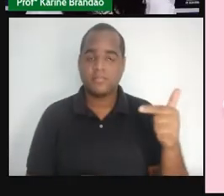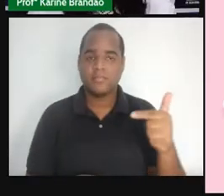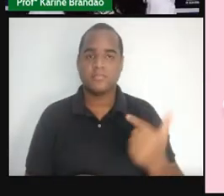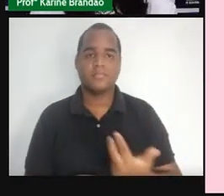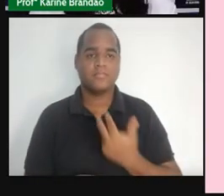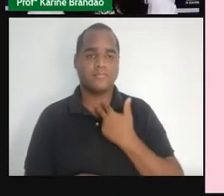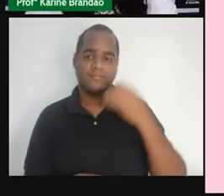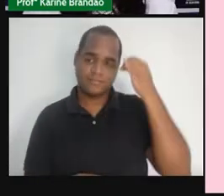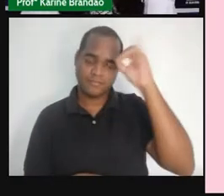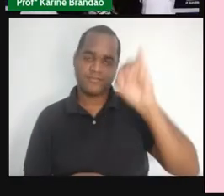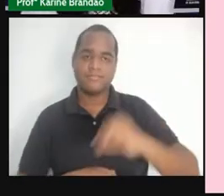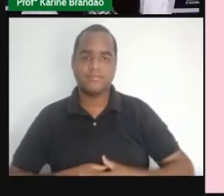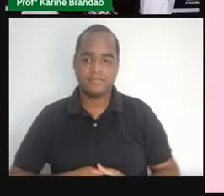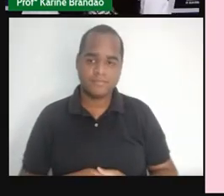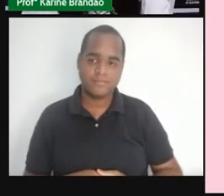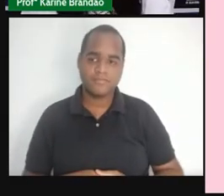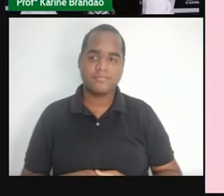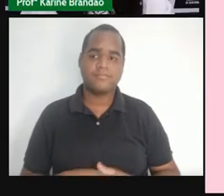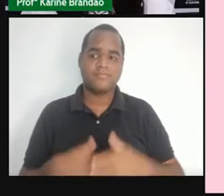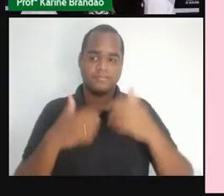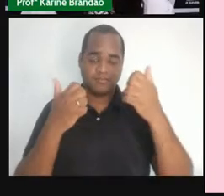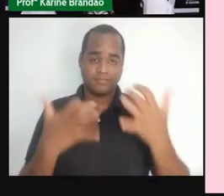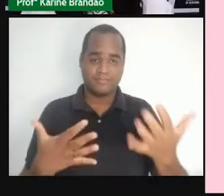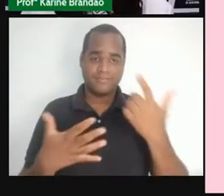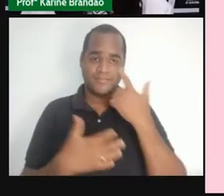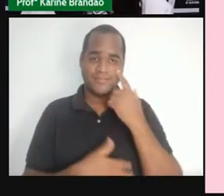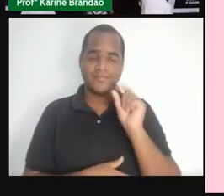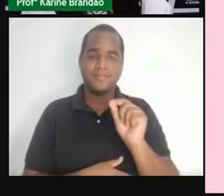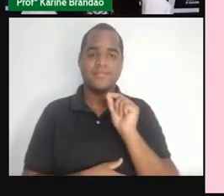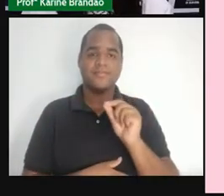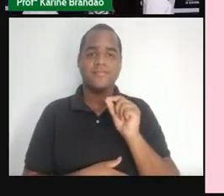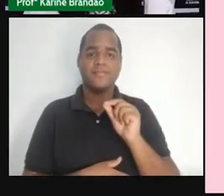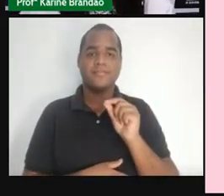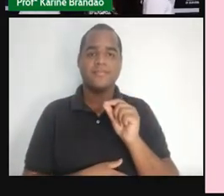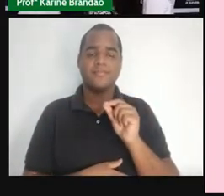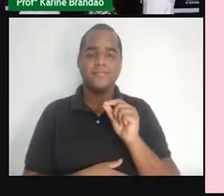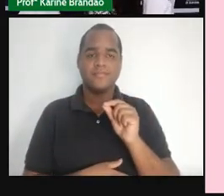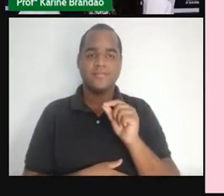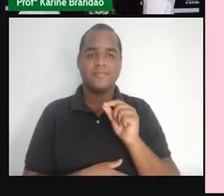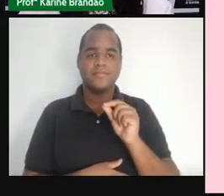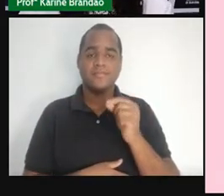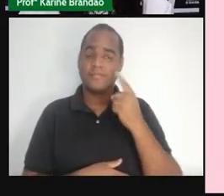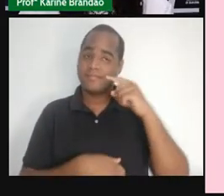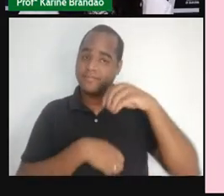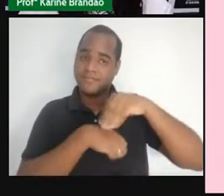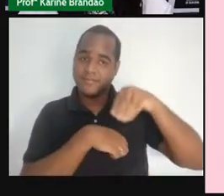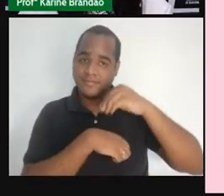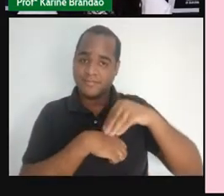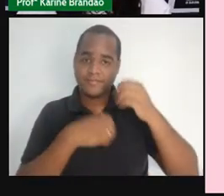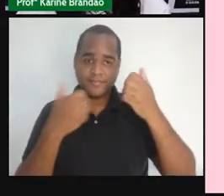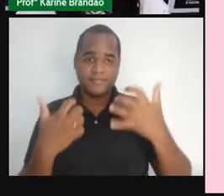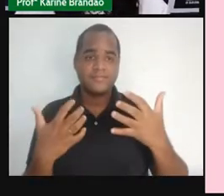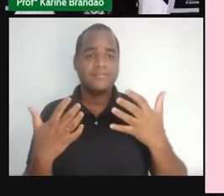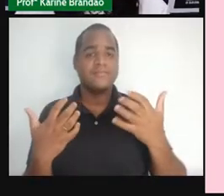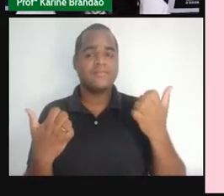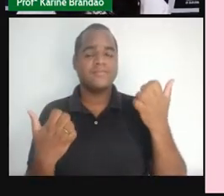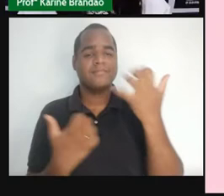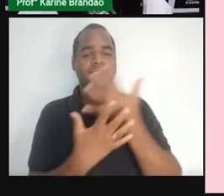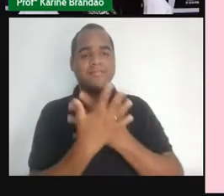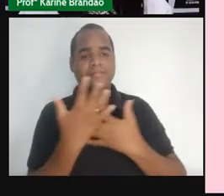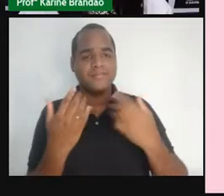gênero. E então eu trago essa chargezinha aqui, né?